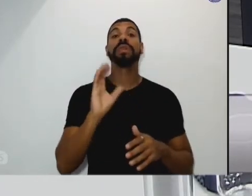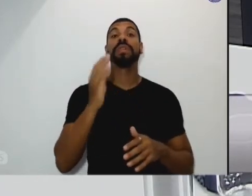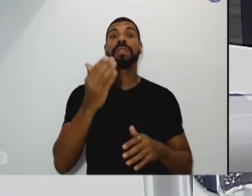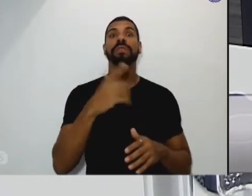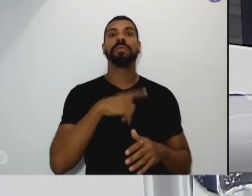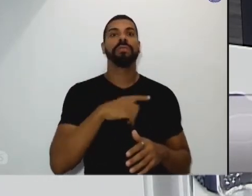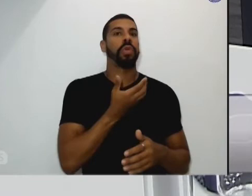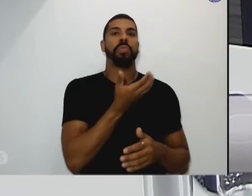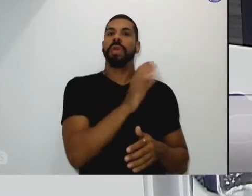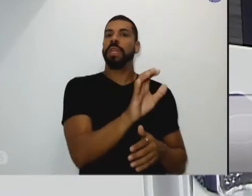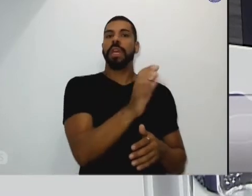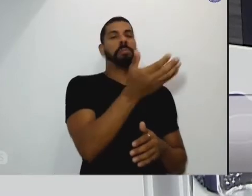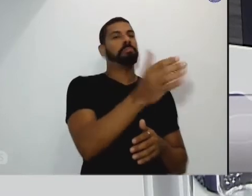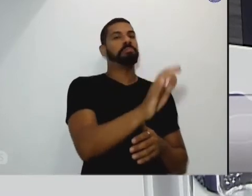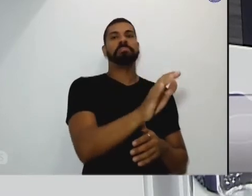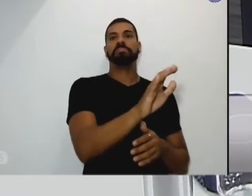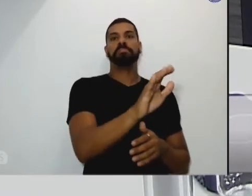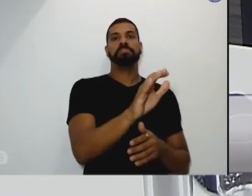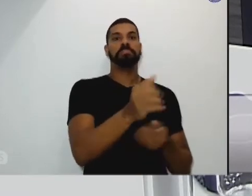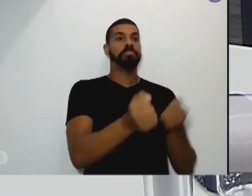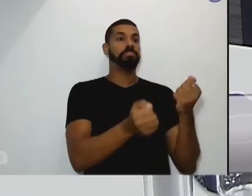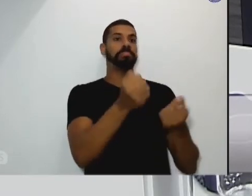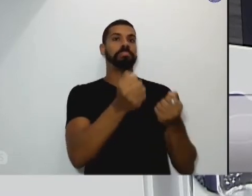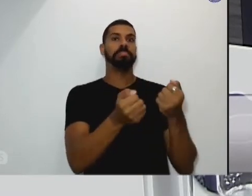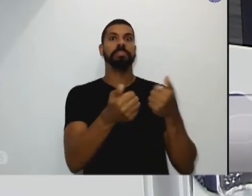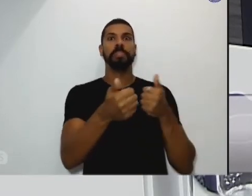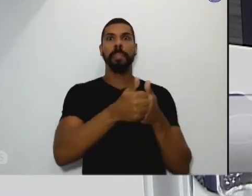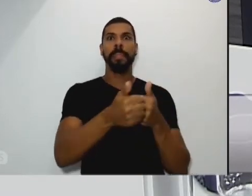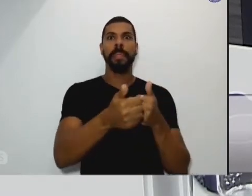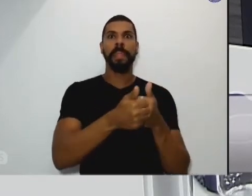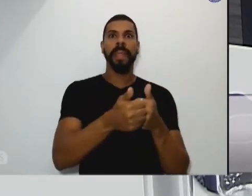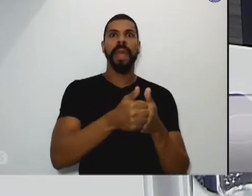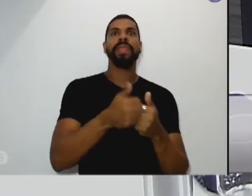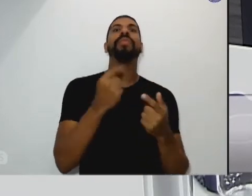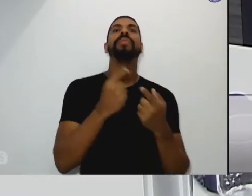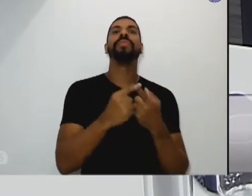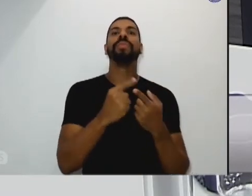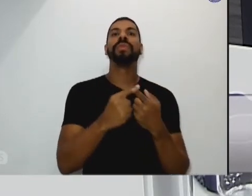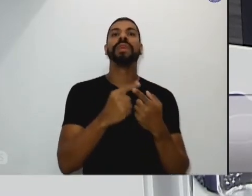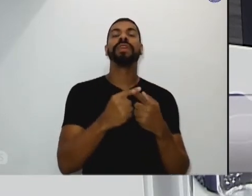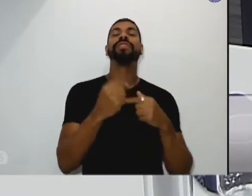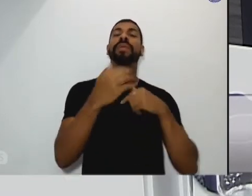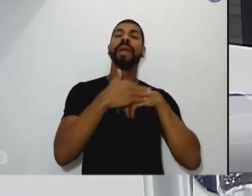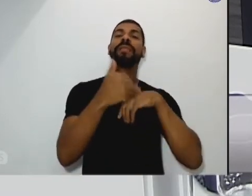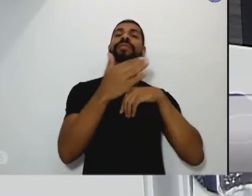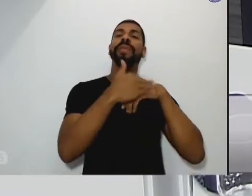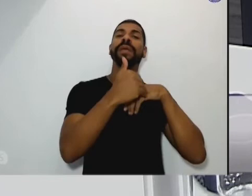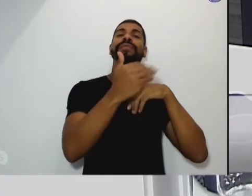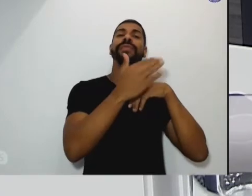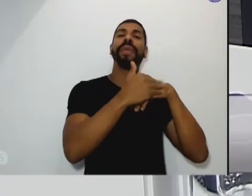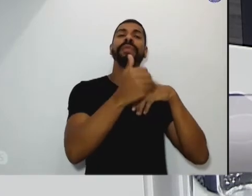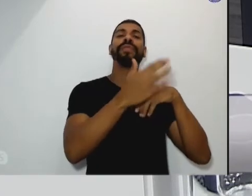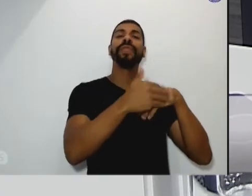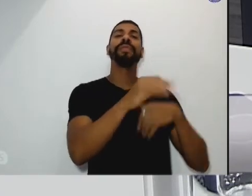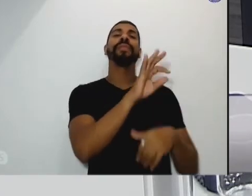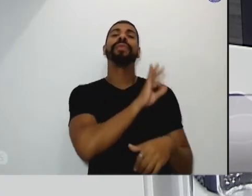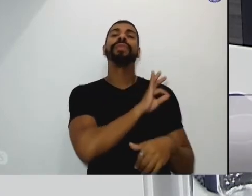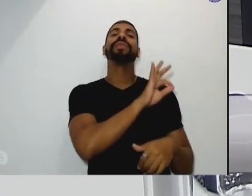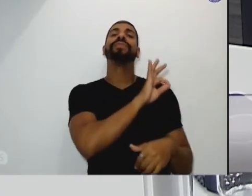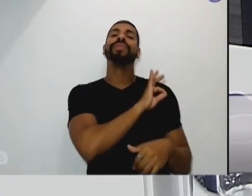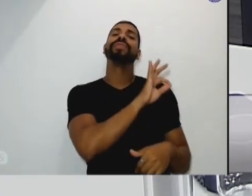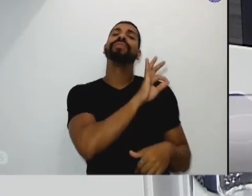que a viatura passasse na frente de tanto que ela teve que chamar a polícia por causa do